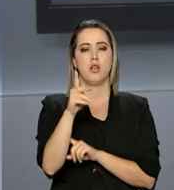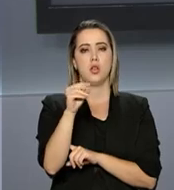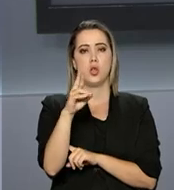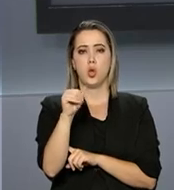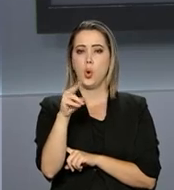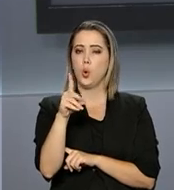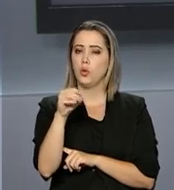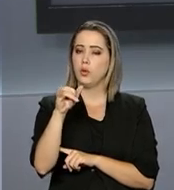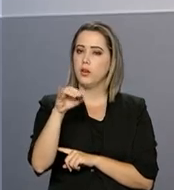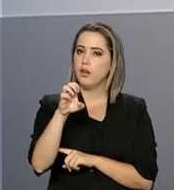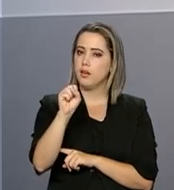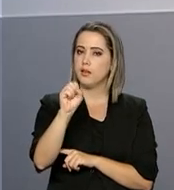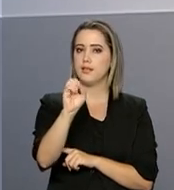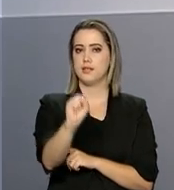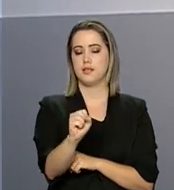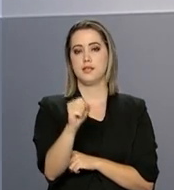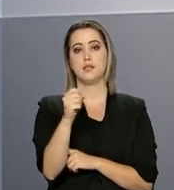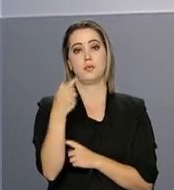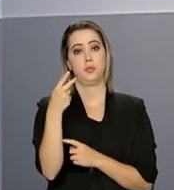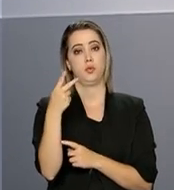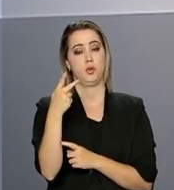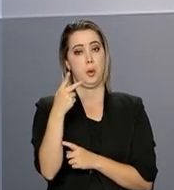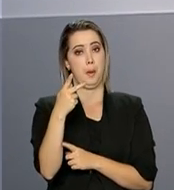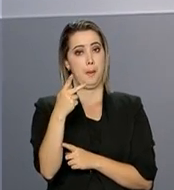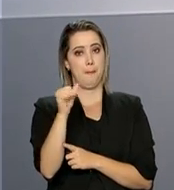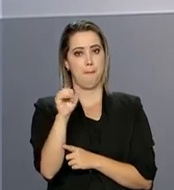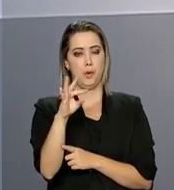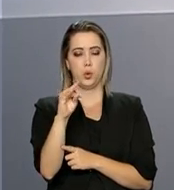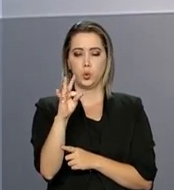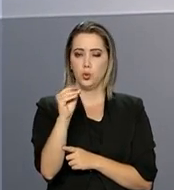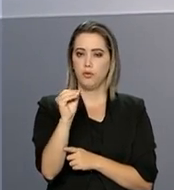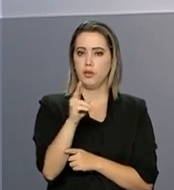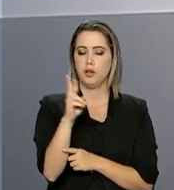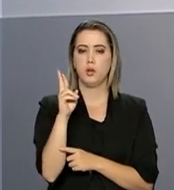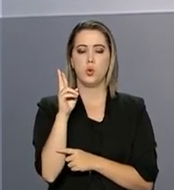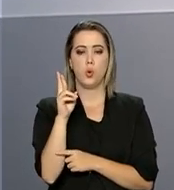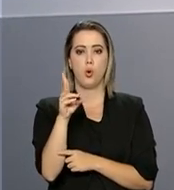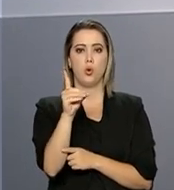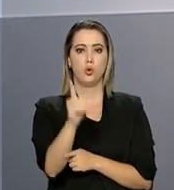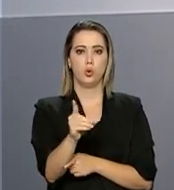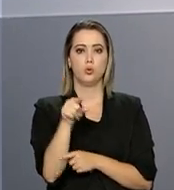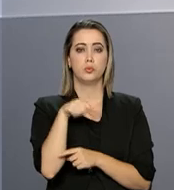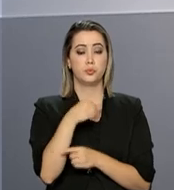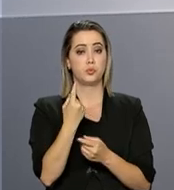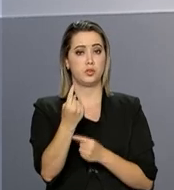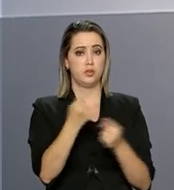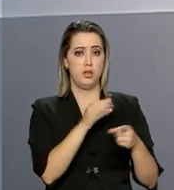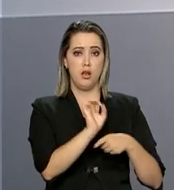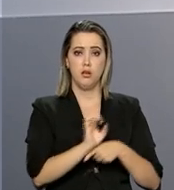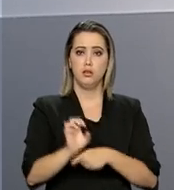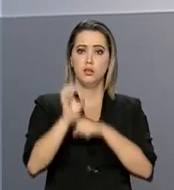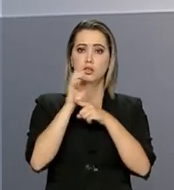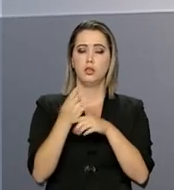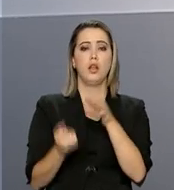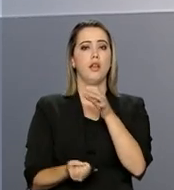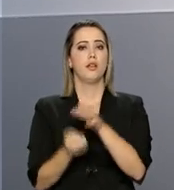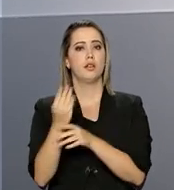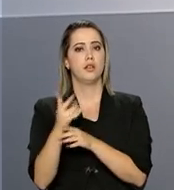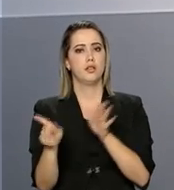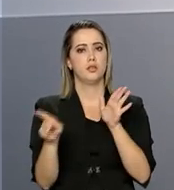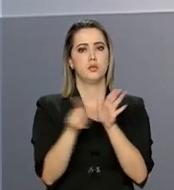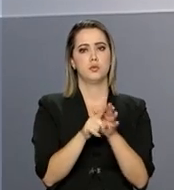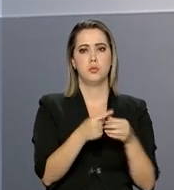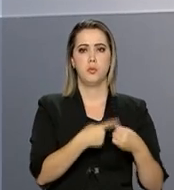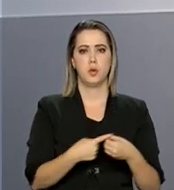capital de Rondônia. Está a cargo dos estados, desde a Constituição de 1988, a Instituição das